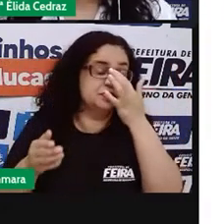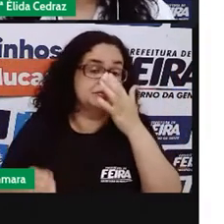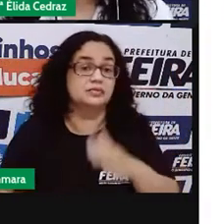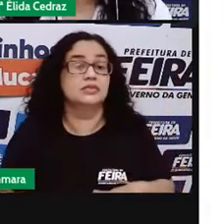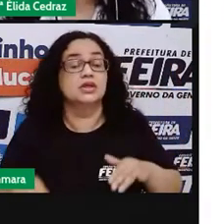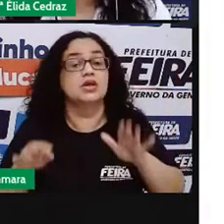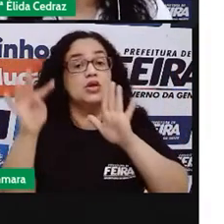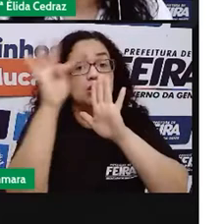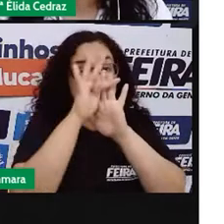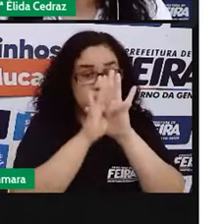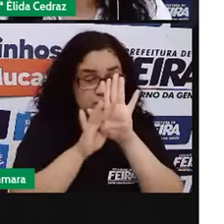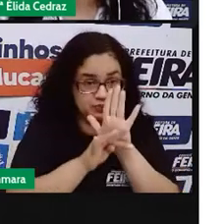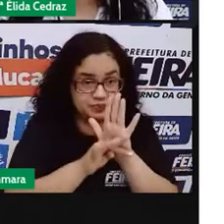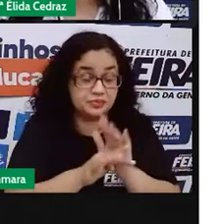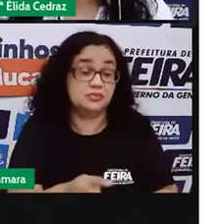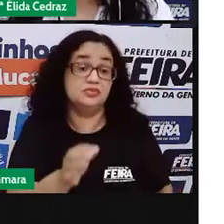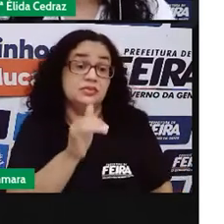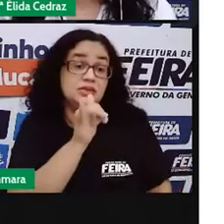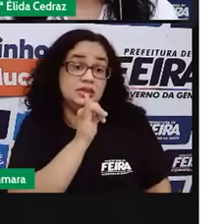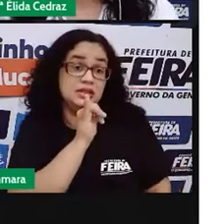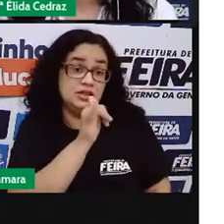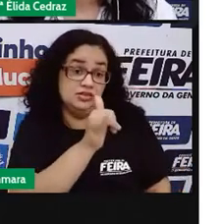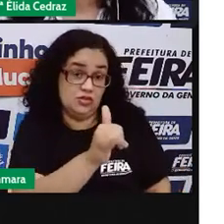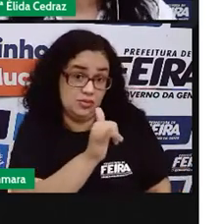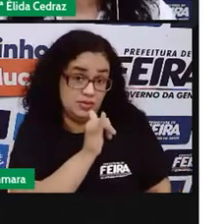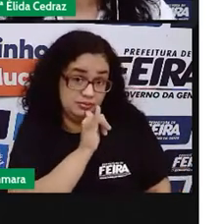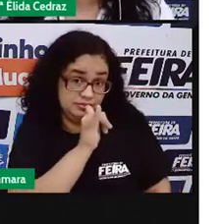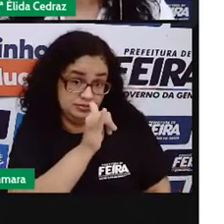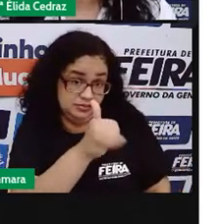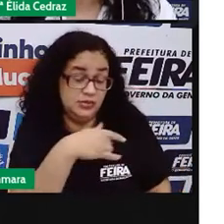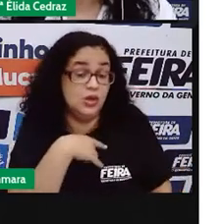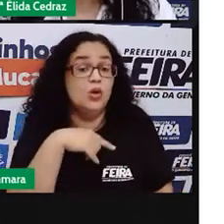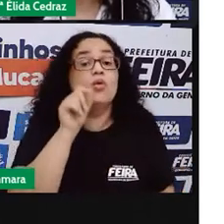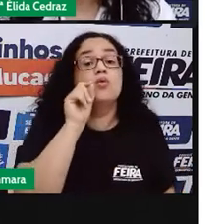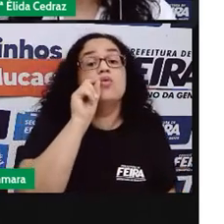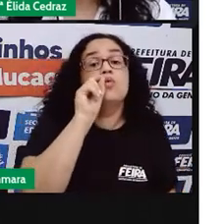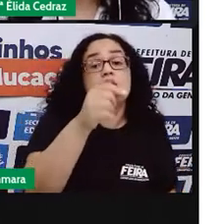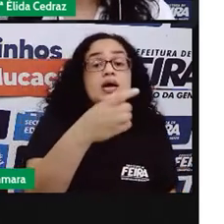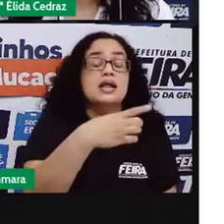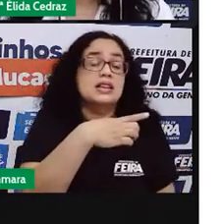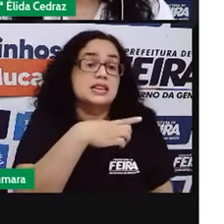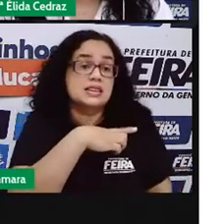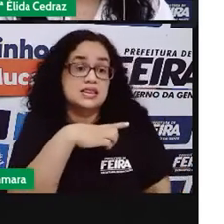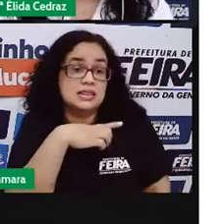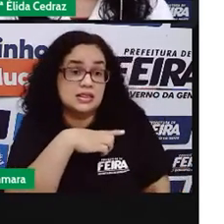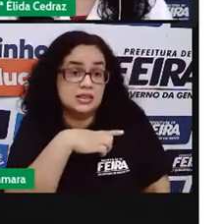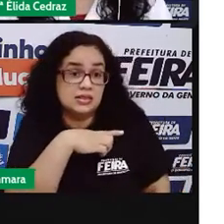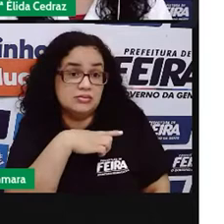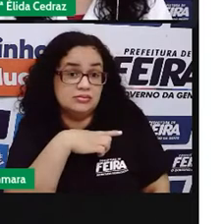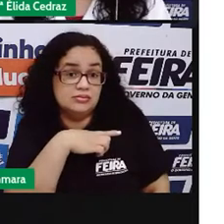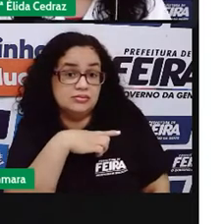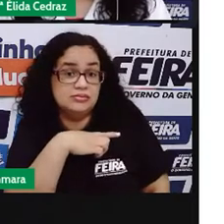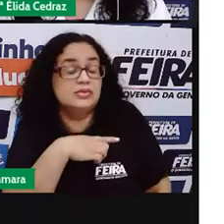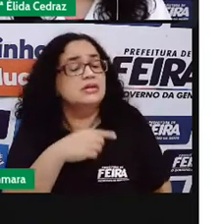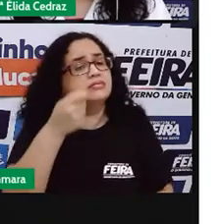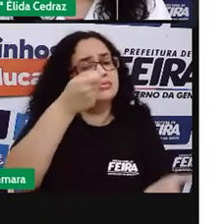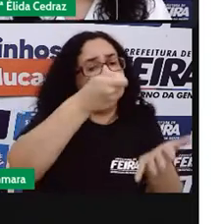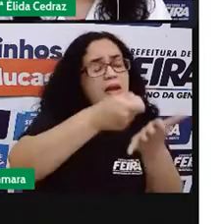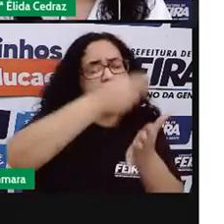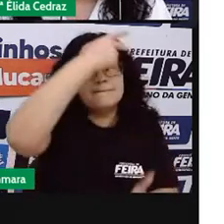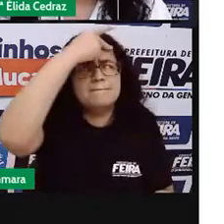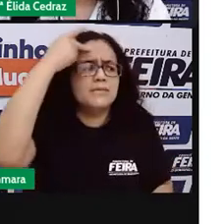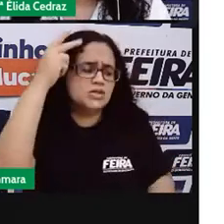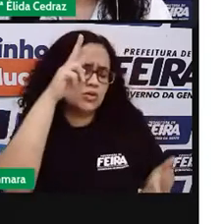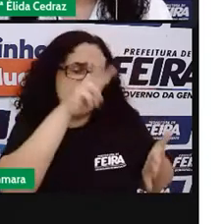O texto publicitário. Informam sobre algo com a intenção de convencer o